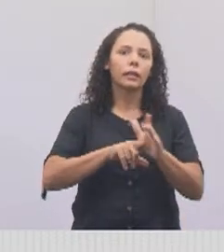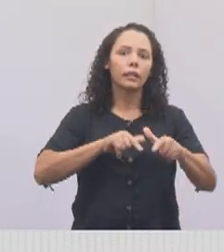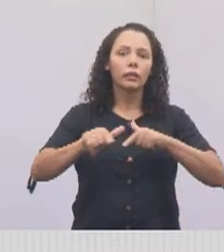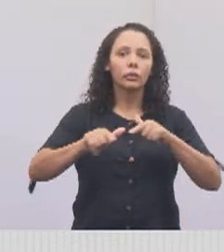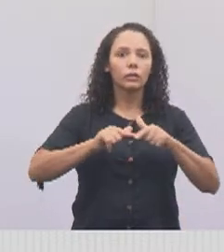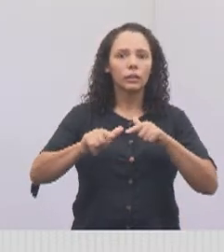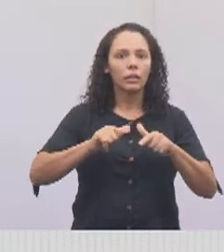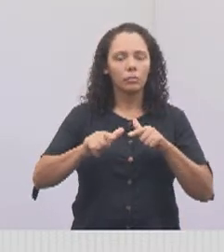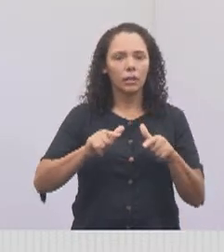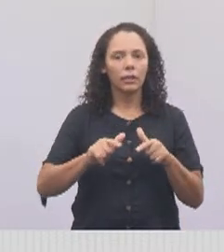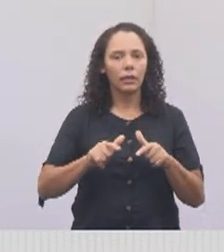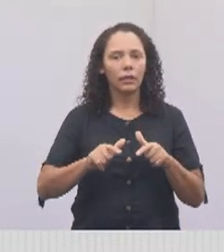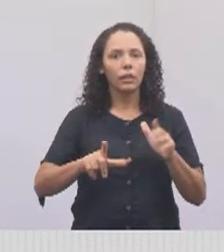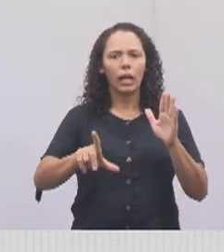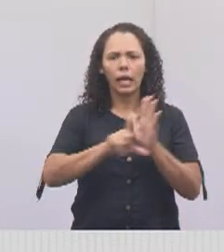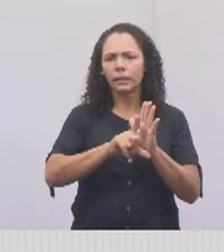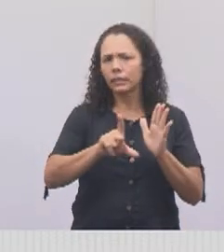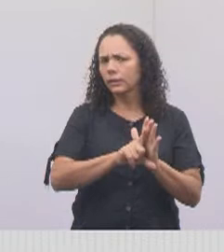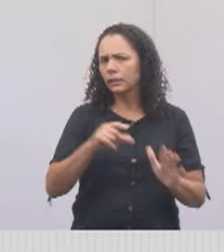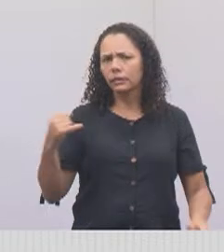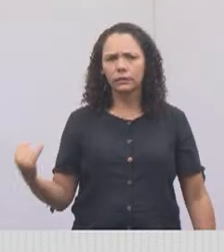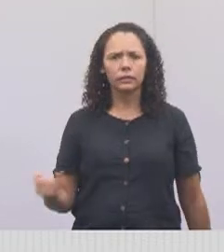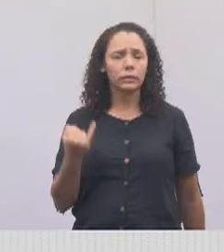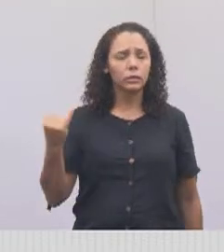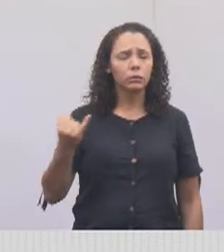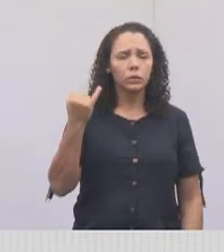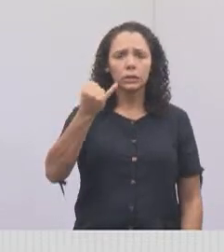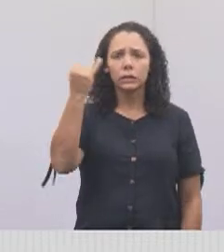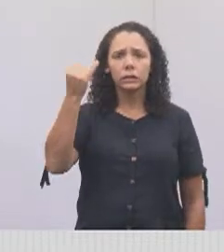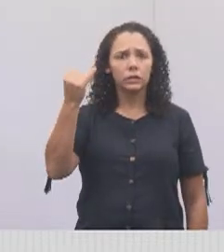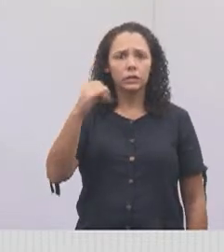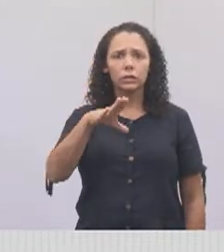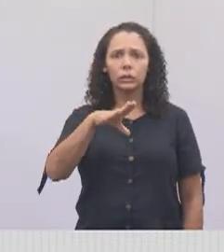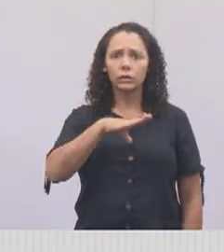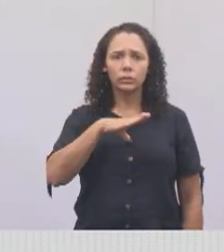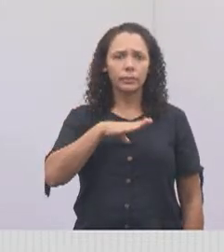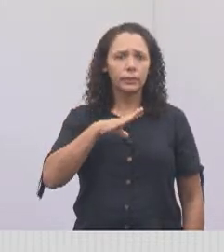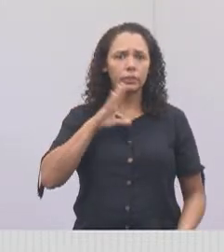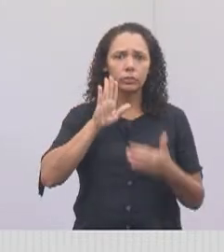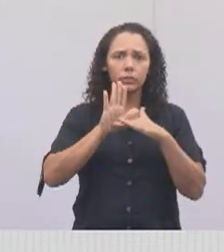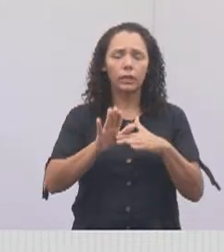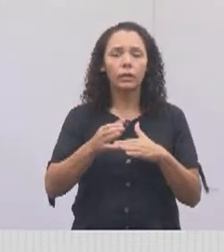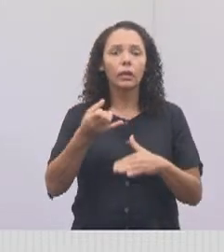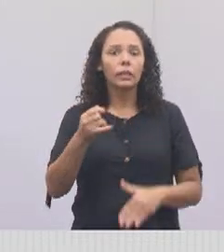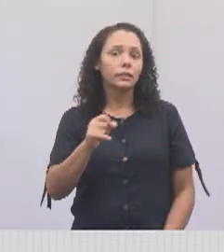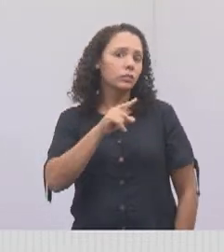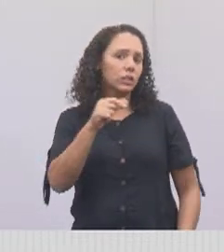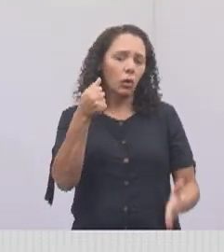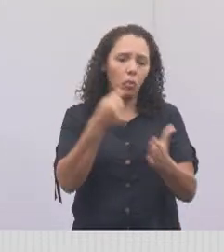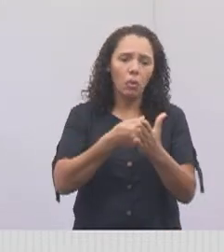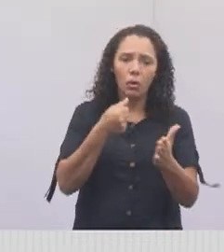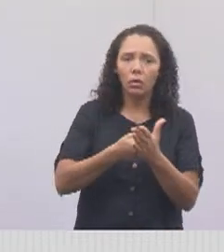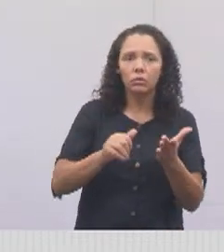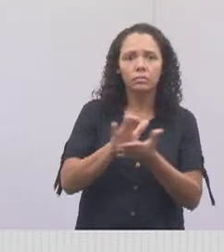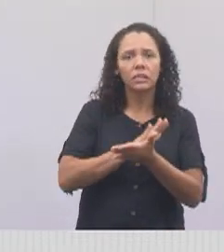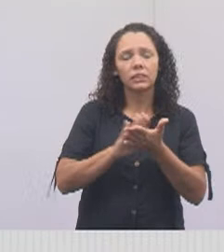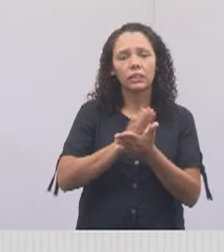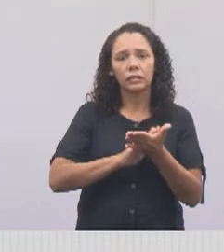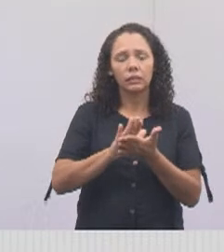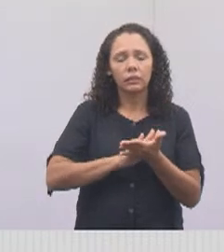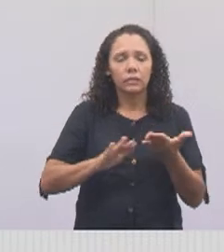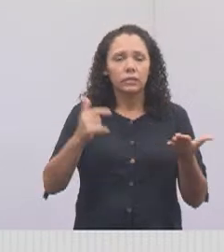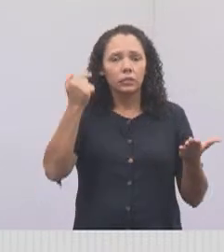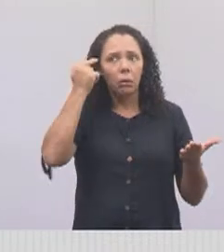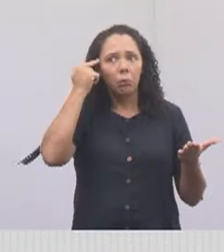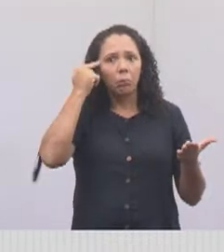é feito na causa animal. As leis são super importantes, ela é feita para o município. Agora, se você não cobra, se você acha que as